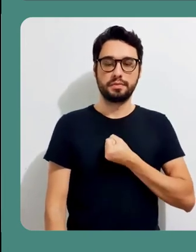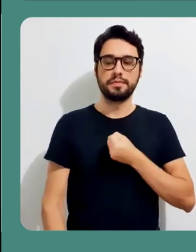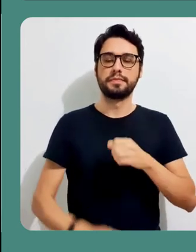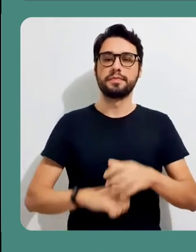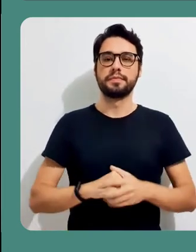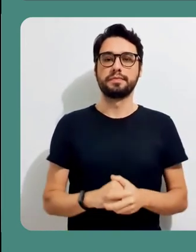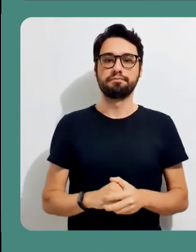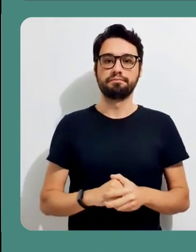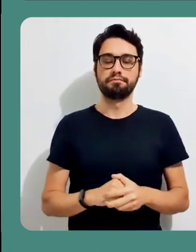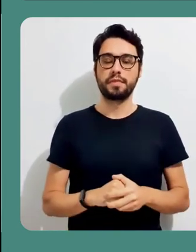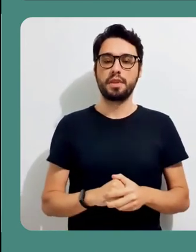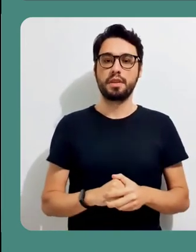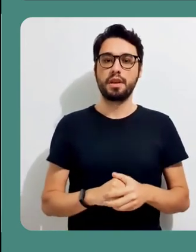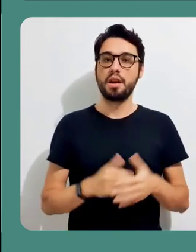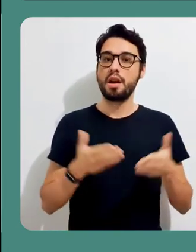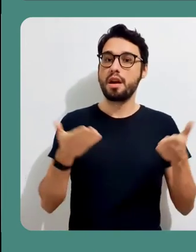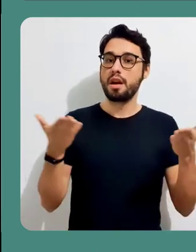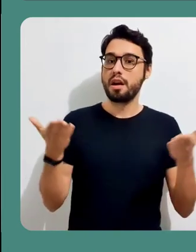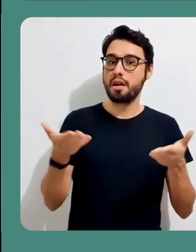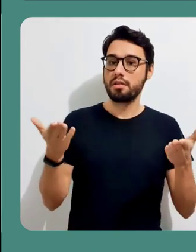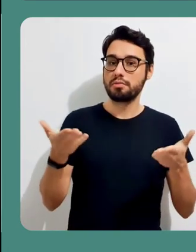Screencast e clico em Stop.